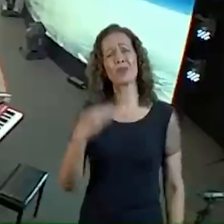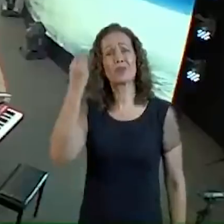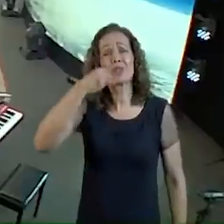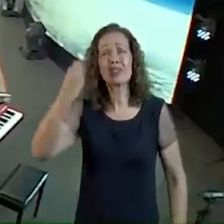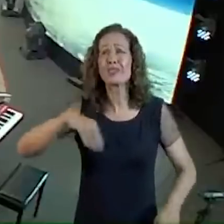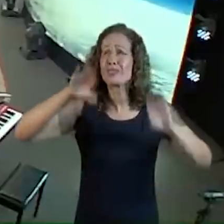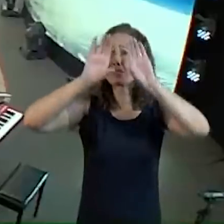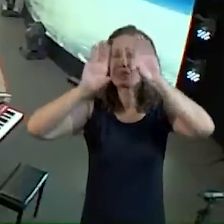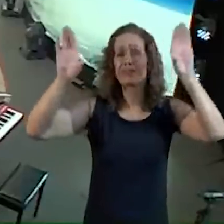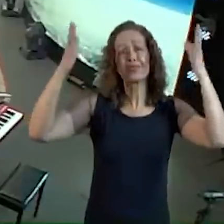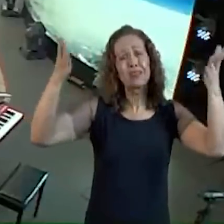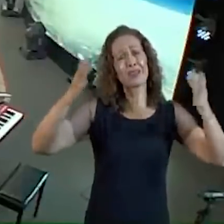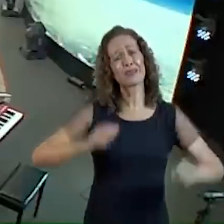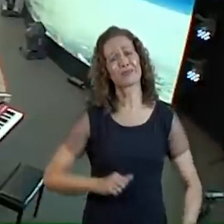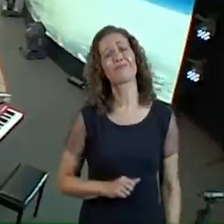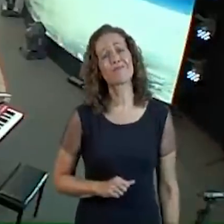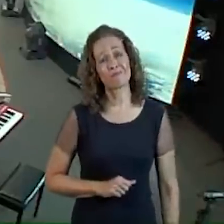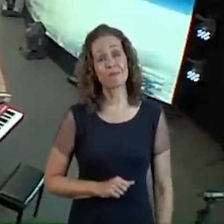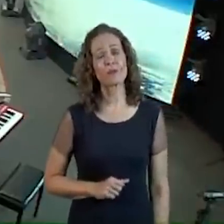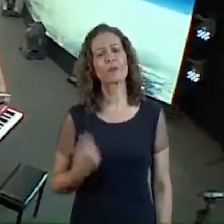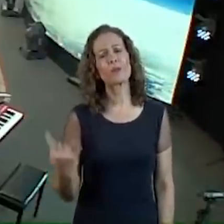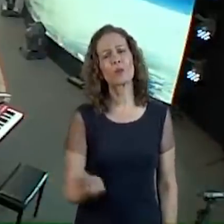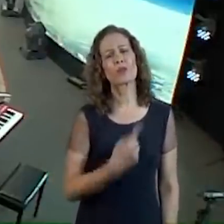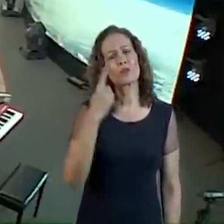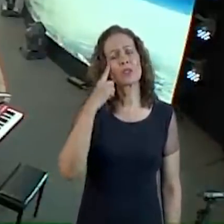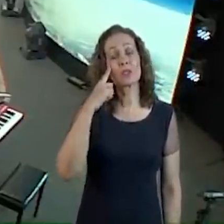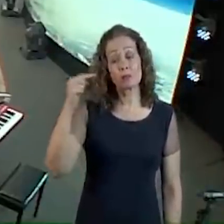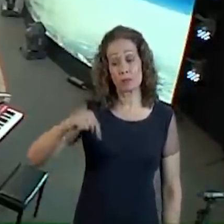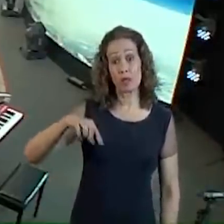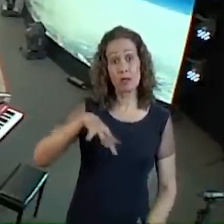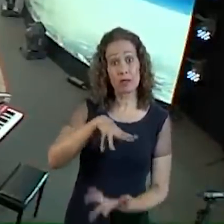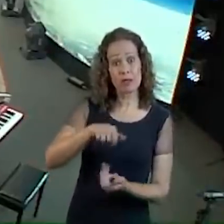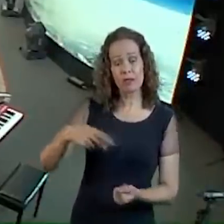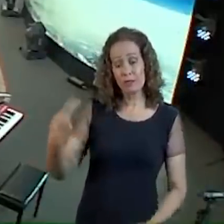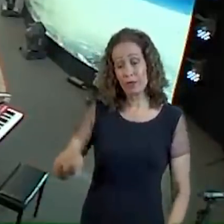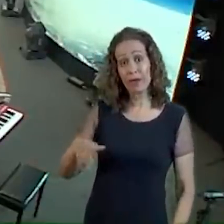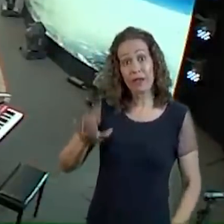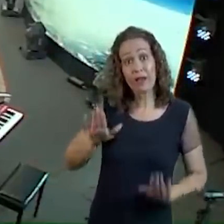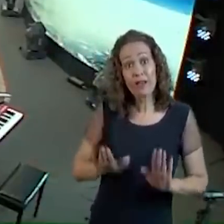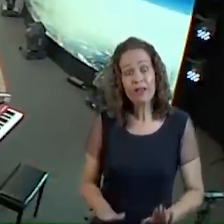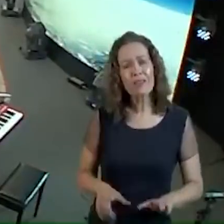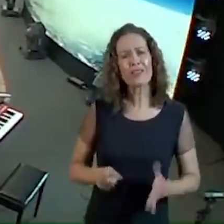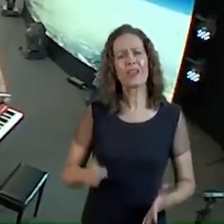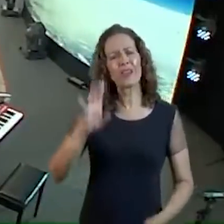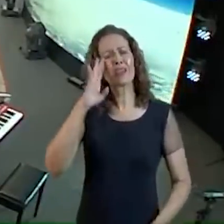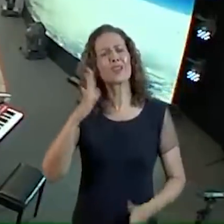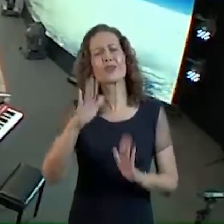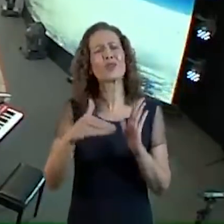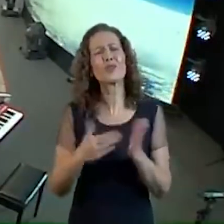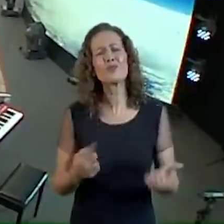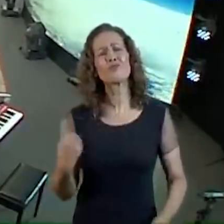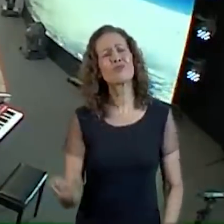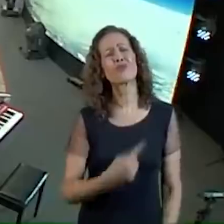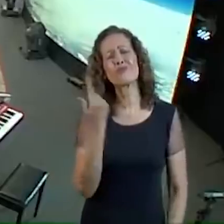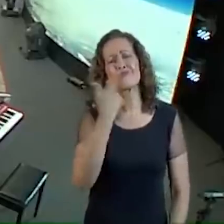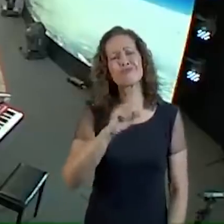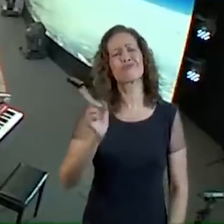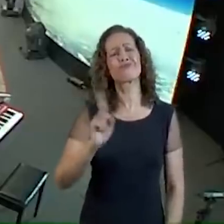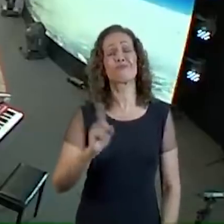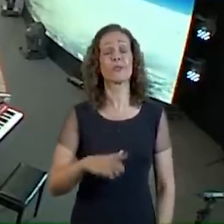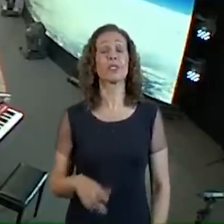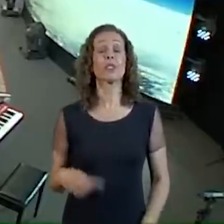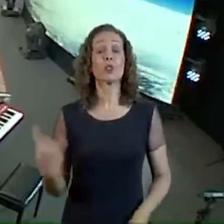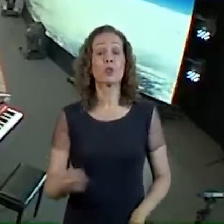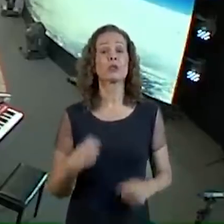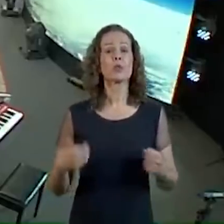prestar A gente acha que ficando aqui embaixo Nós vamos resolver tudo A gente não dá conta Nós precisamos de passar Num posto de gasolina